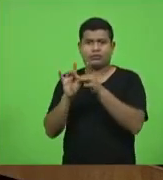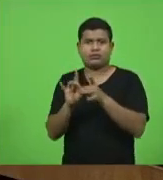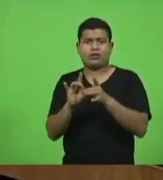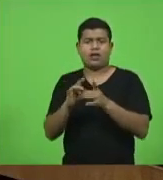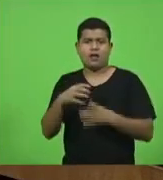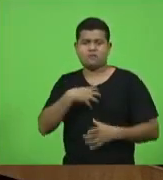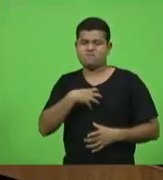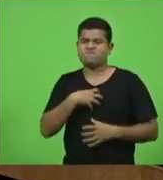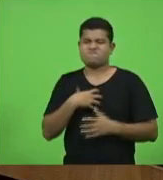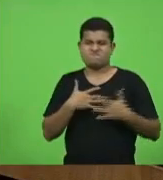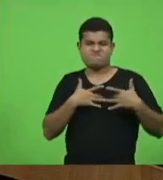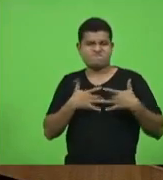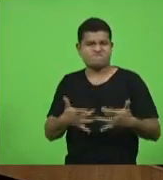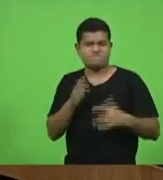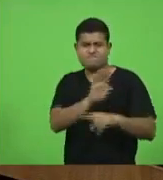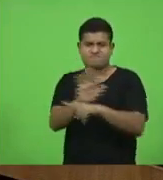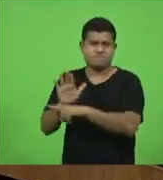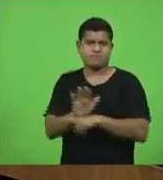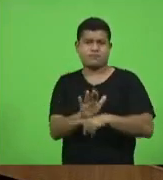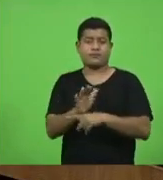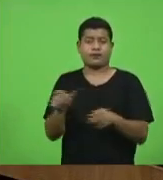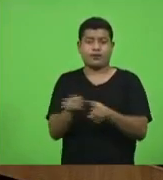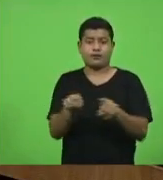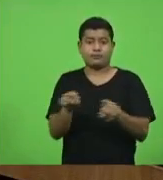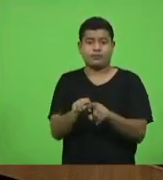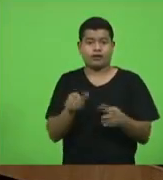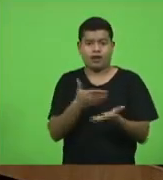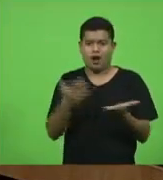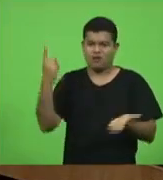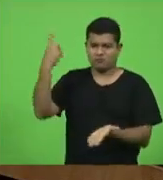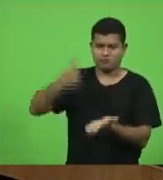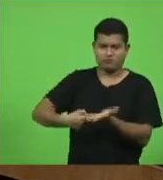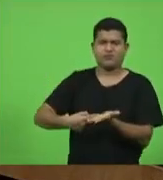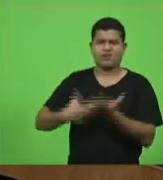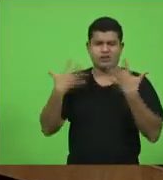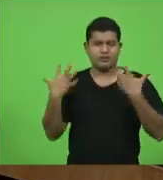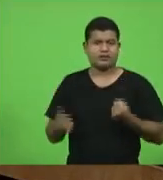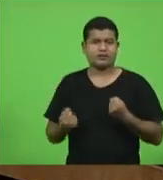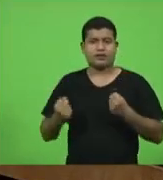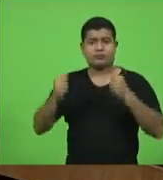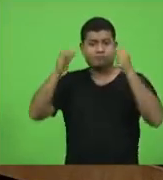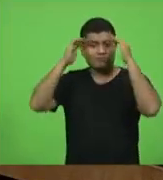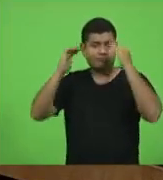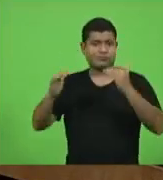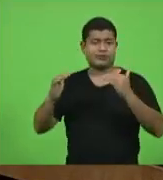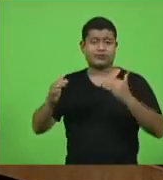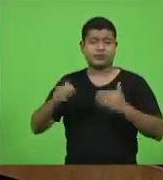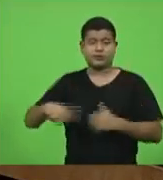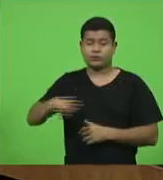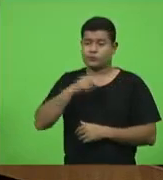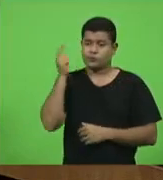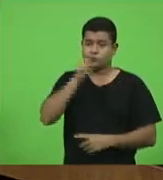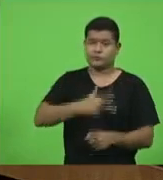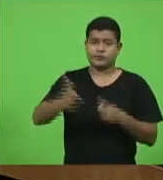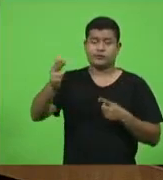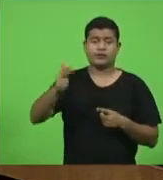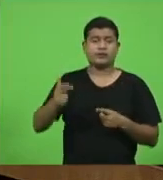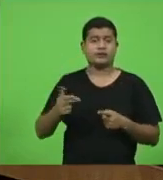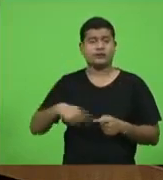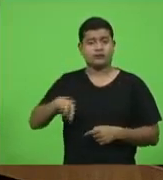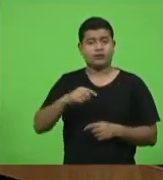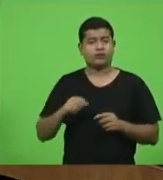ao comprometimento do povo catarinense e de suas lideranças vencemos todos vamos seguir unidos